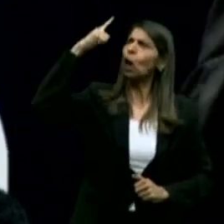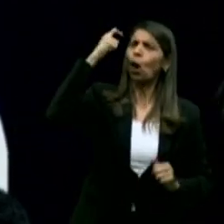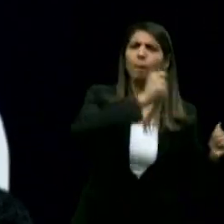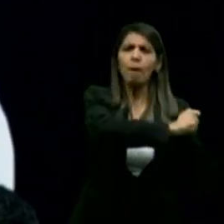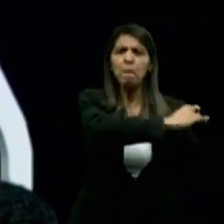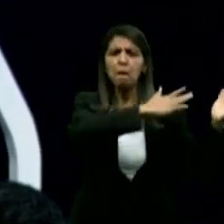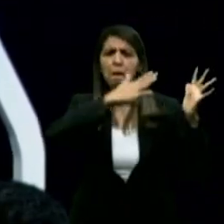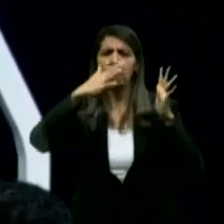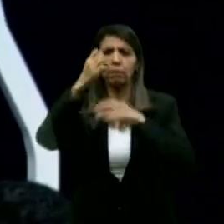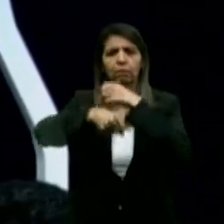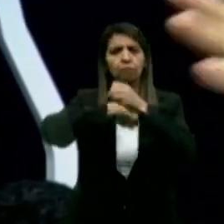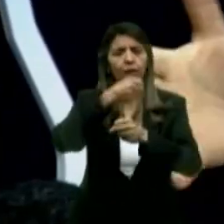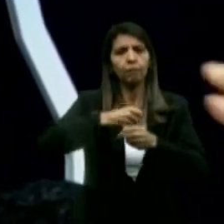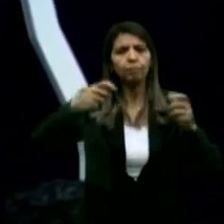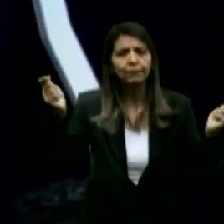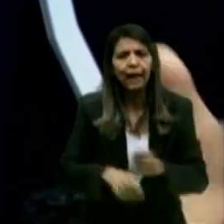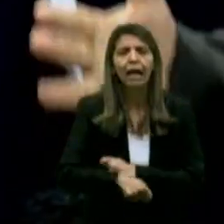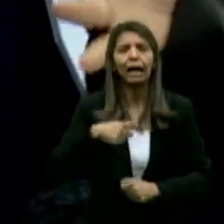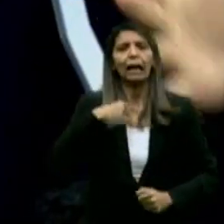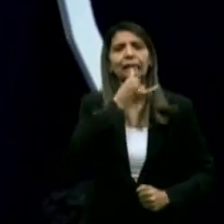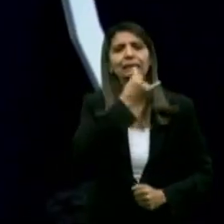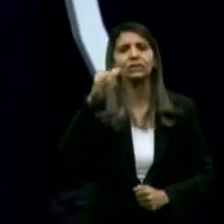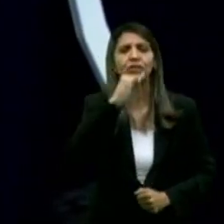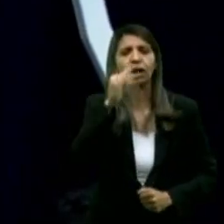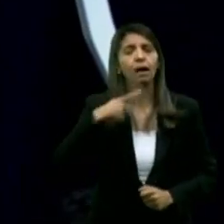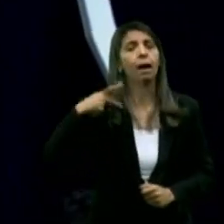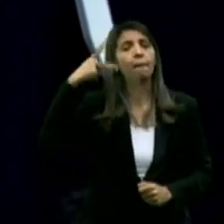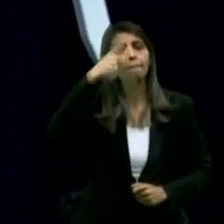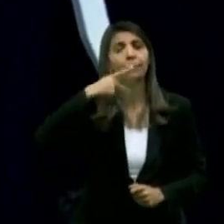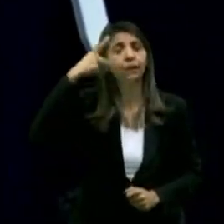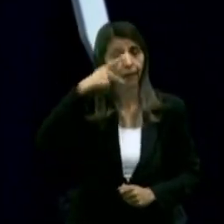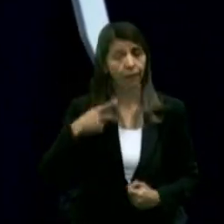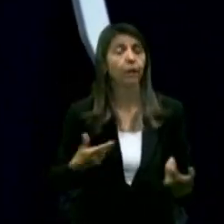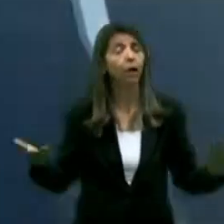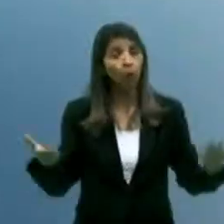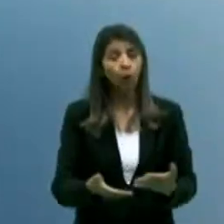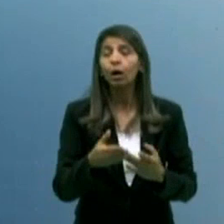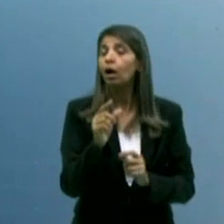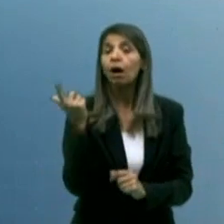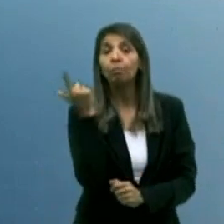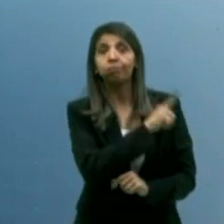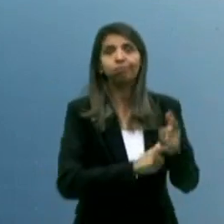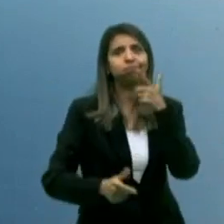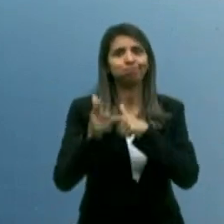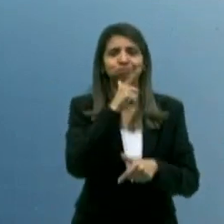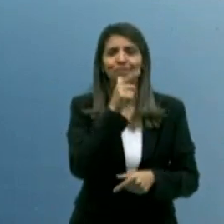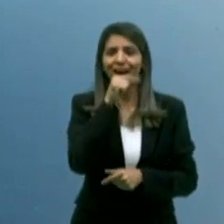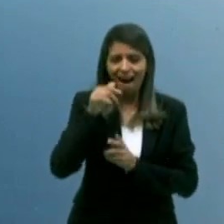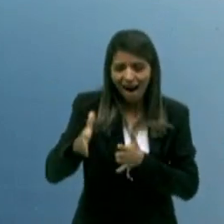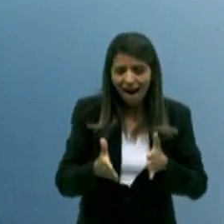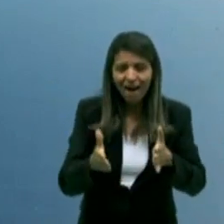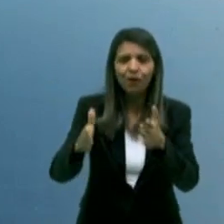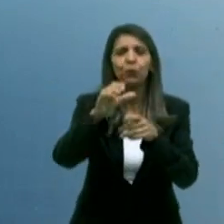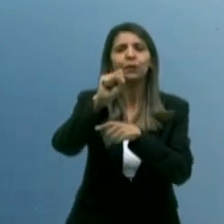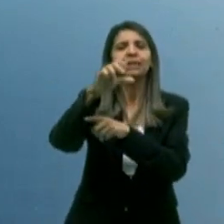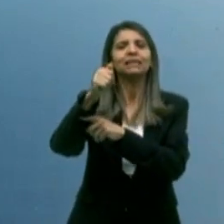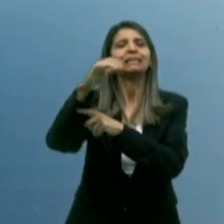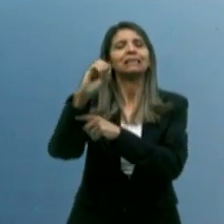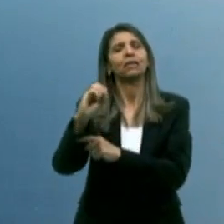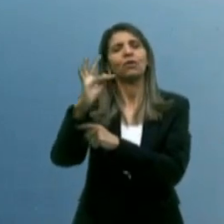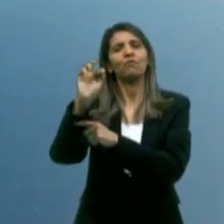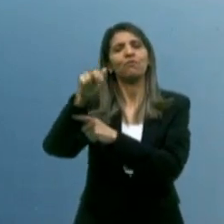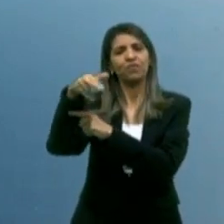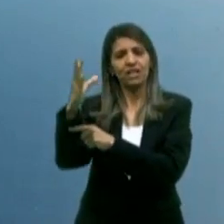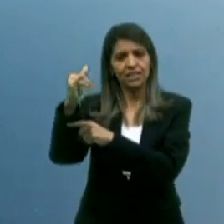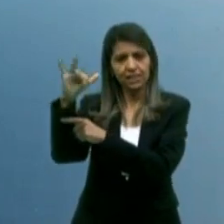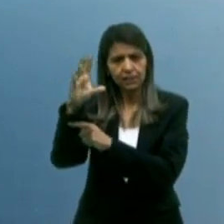produzir muita energia. E a Paraíba agora foi banhada, está sendo banhada pelas águas do Rio São Francisco. A gente tem que transformar essa Paraíba